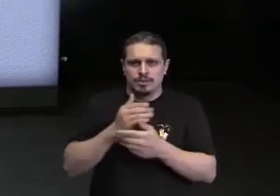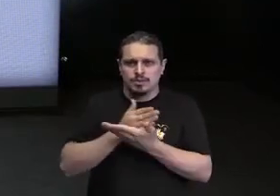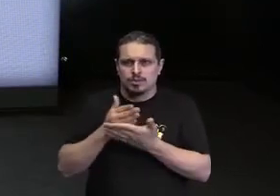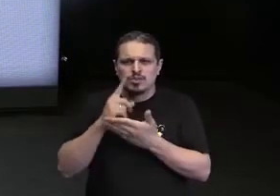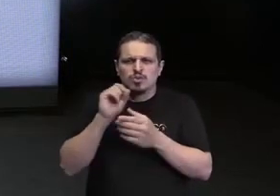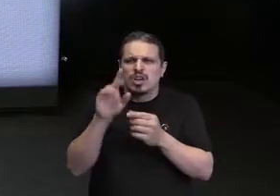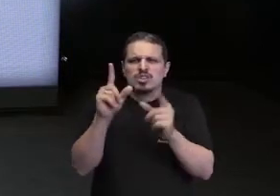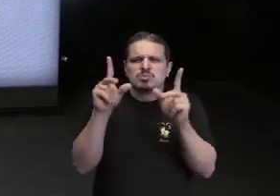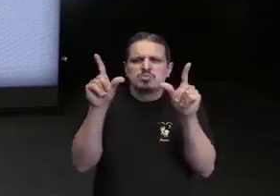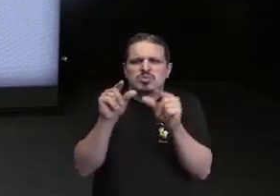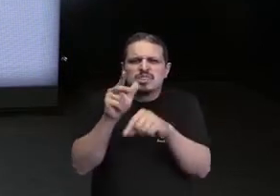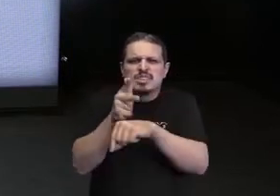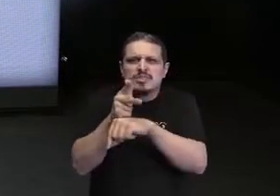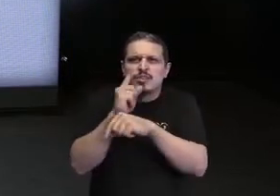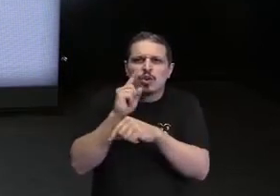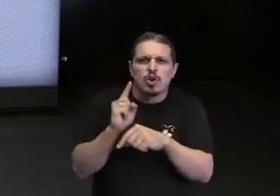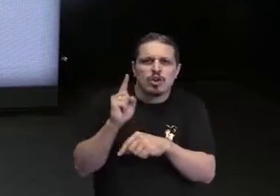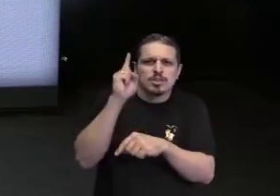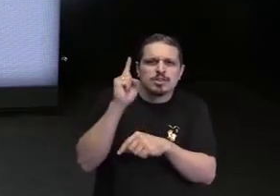Vai passar, será?